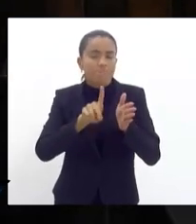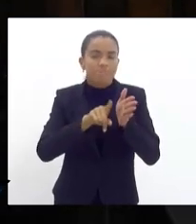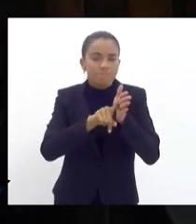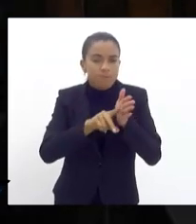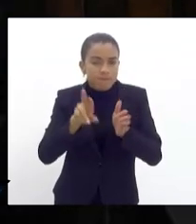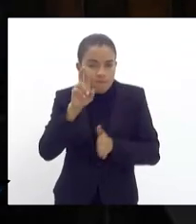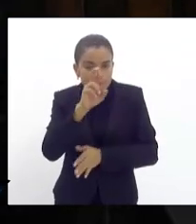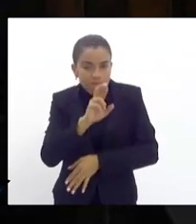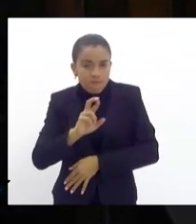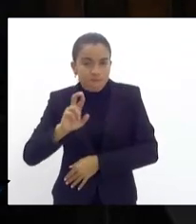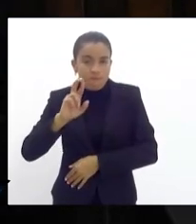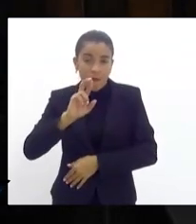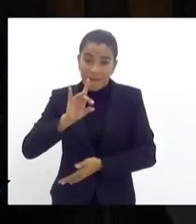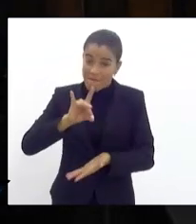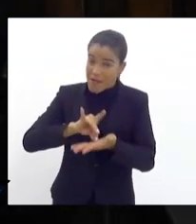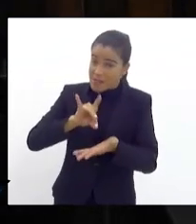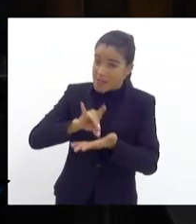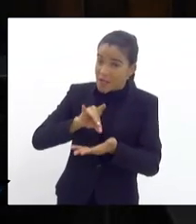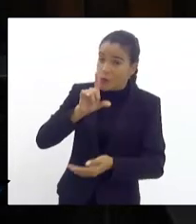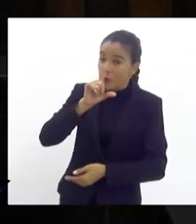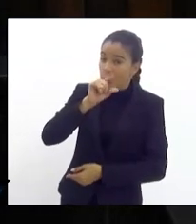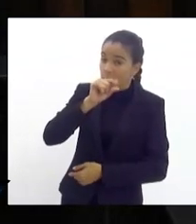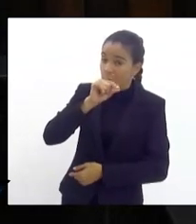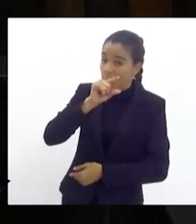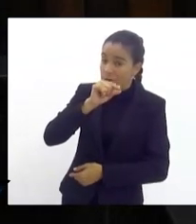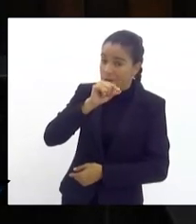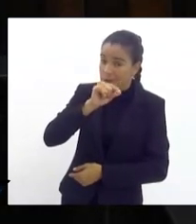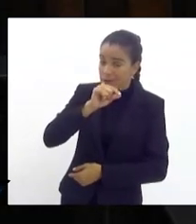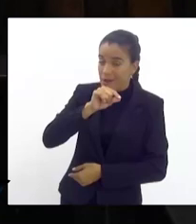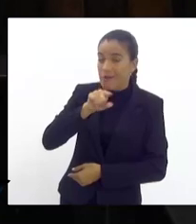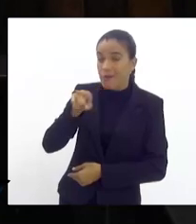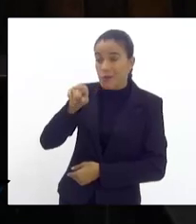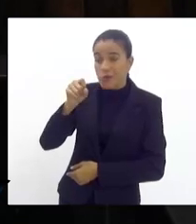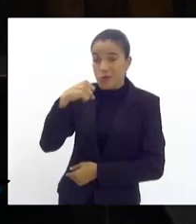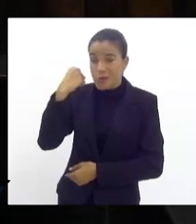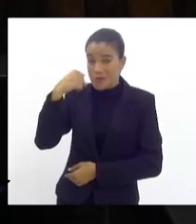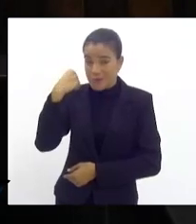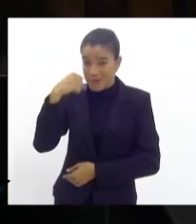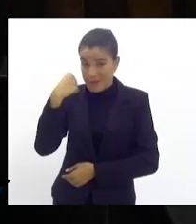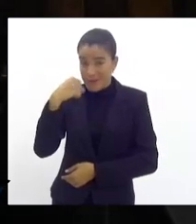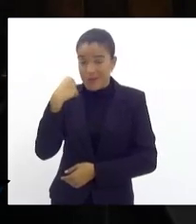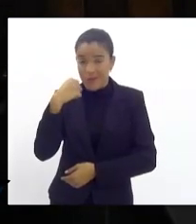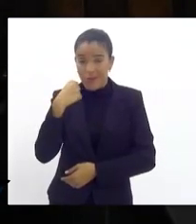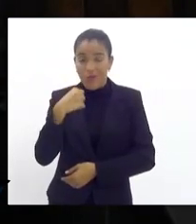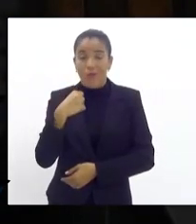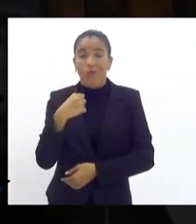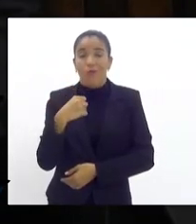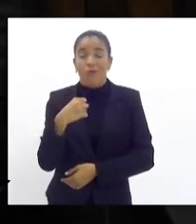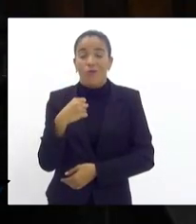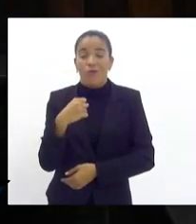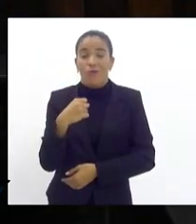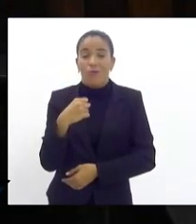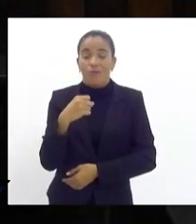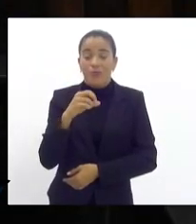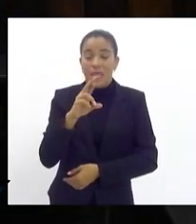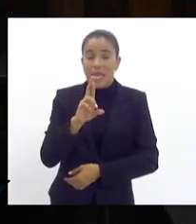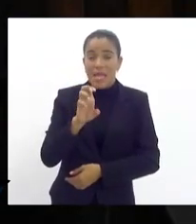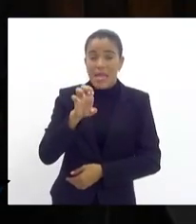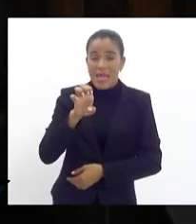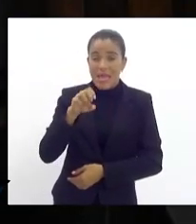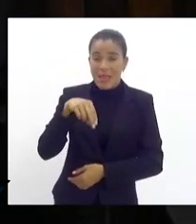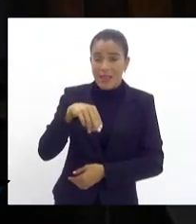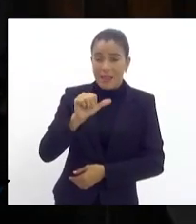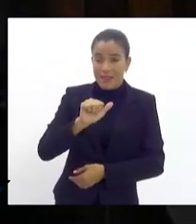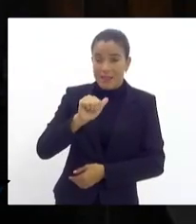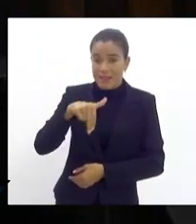do Twitter do senador Renan Calheiros.